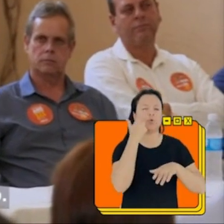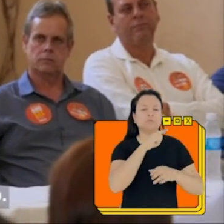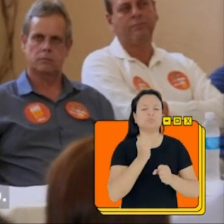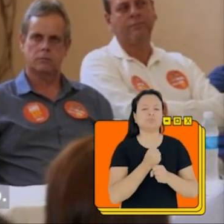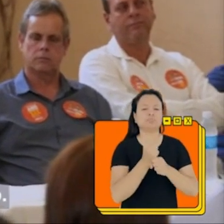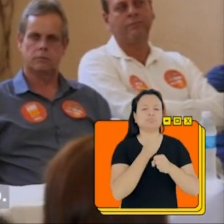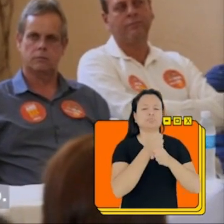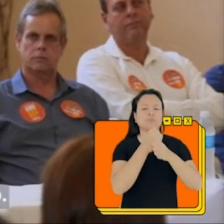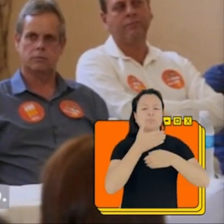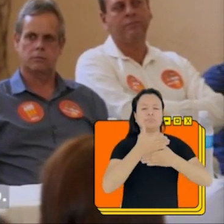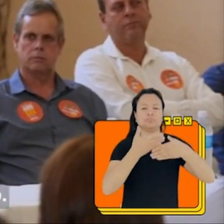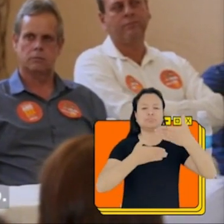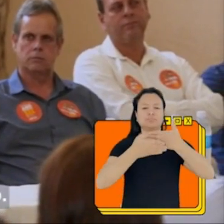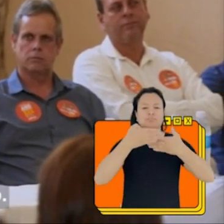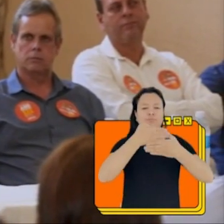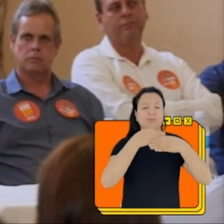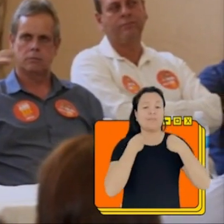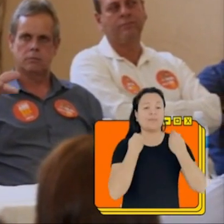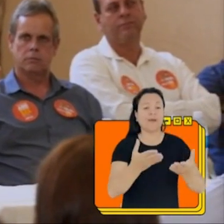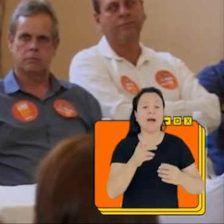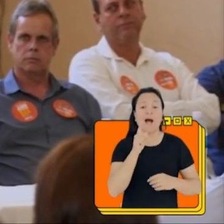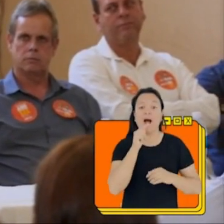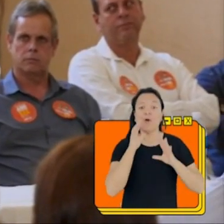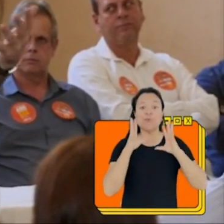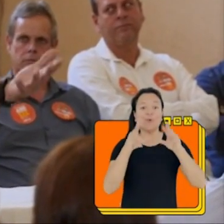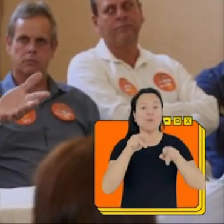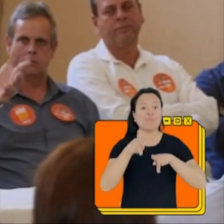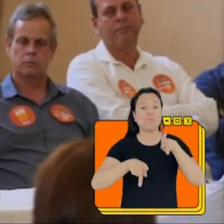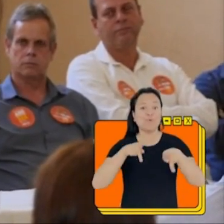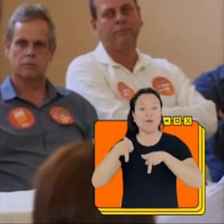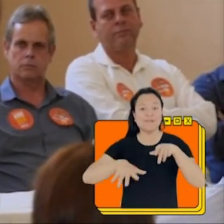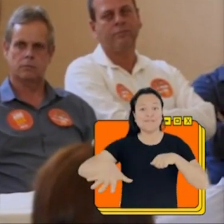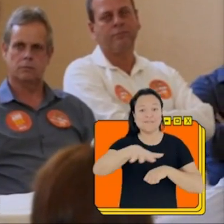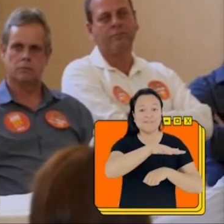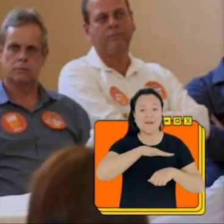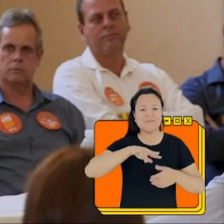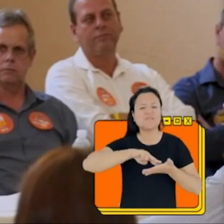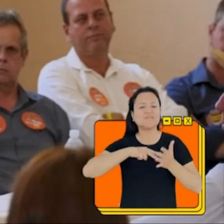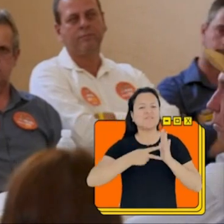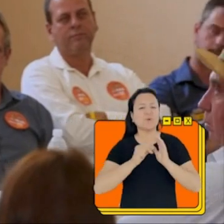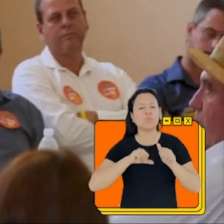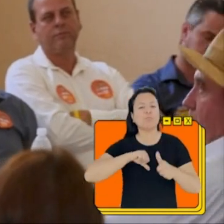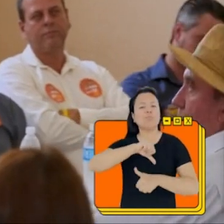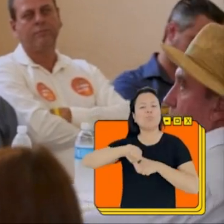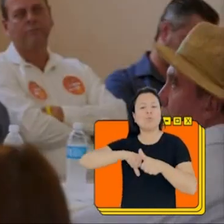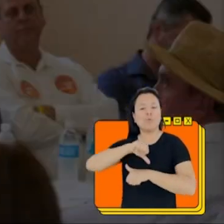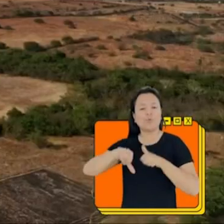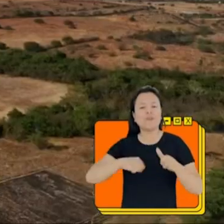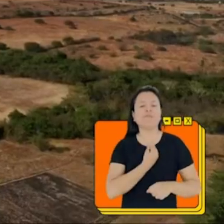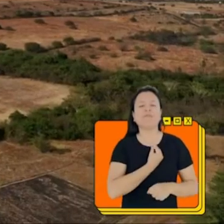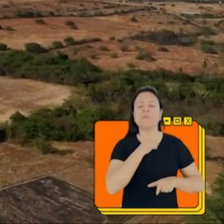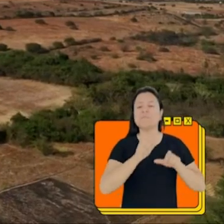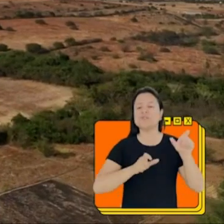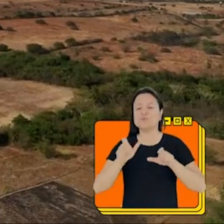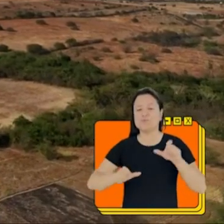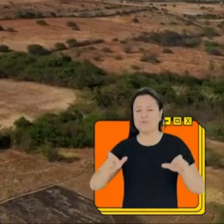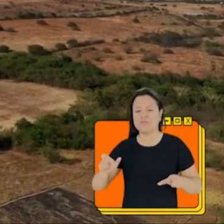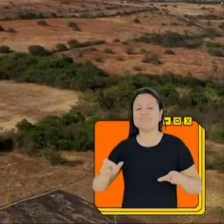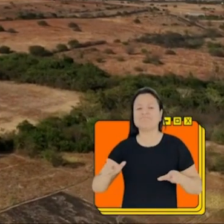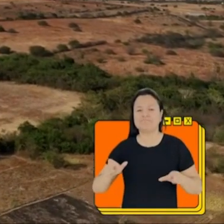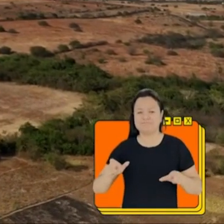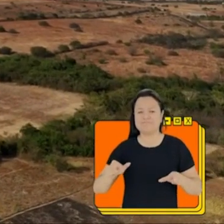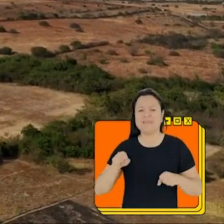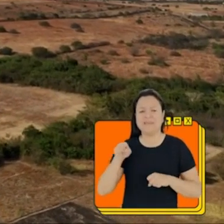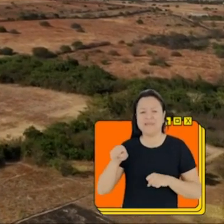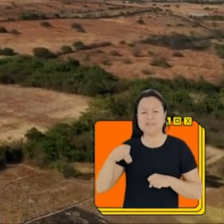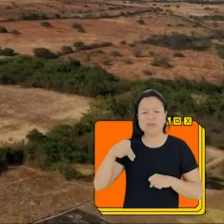que levou água para toda a população. Ou seja, quantas vidas a gente transformou nesse processo. Esse extremo norte